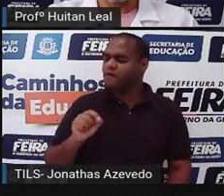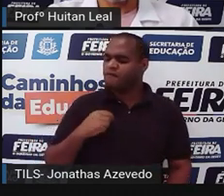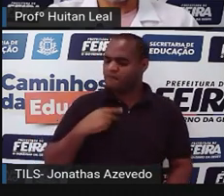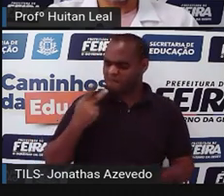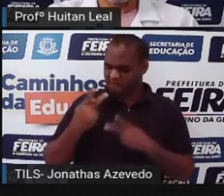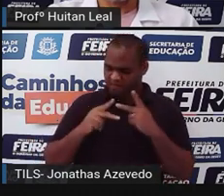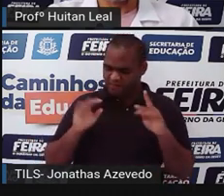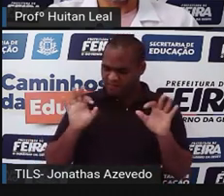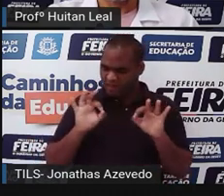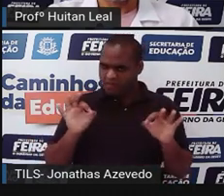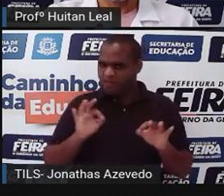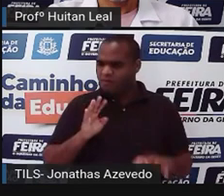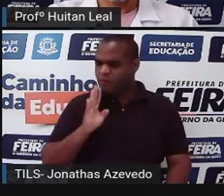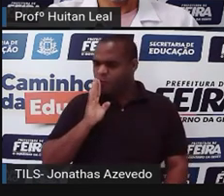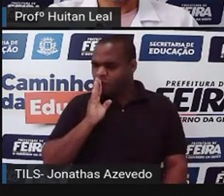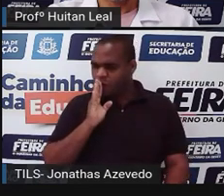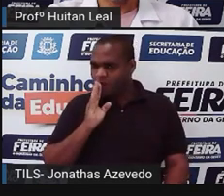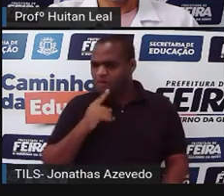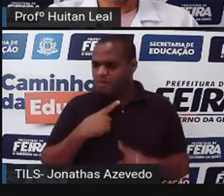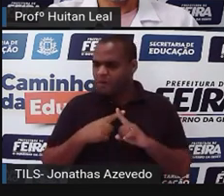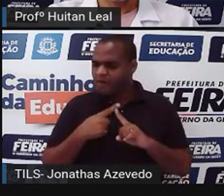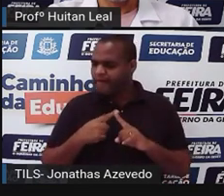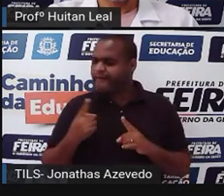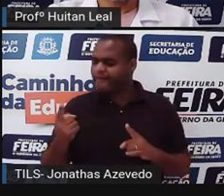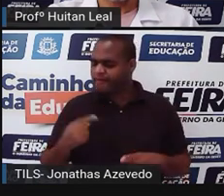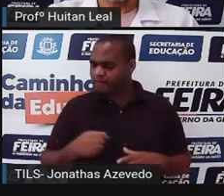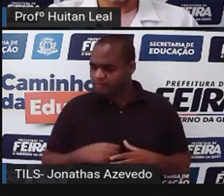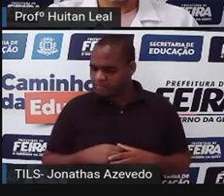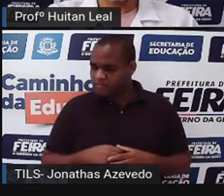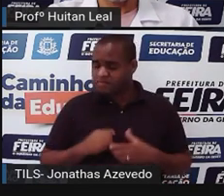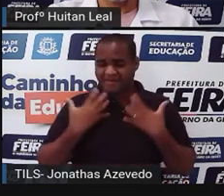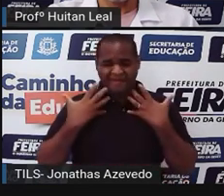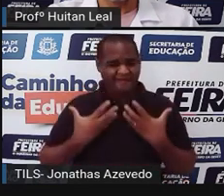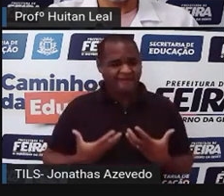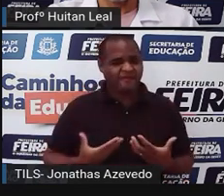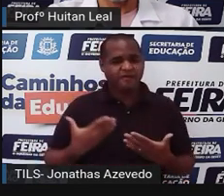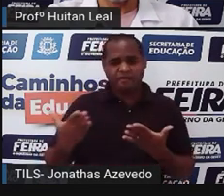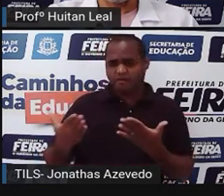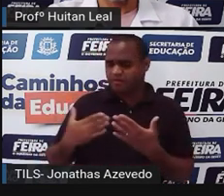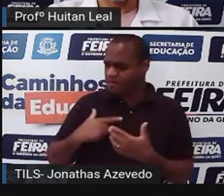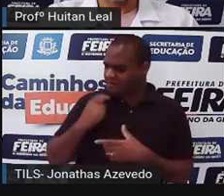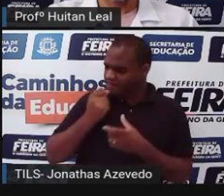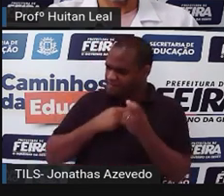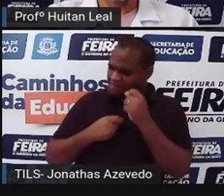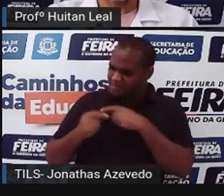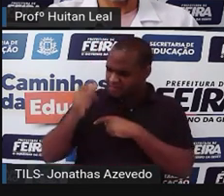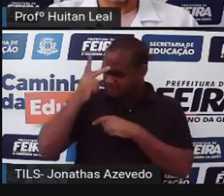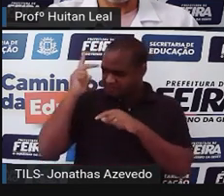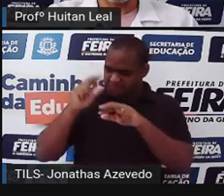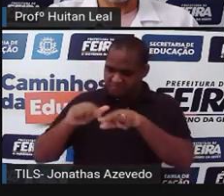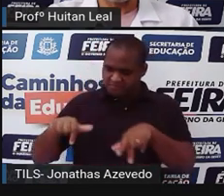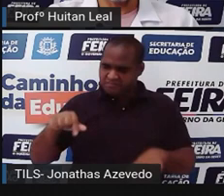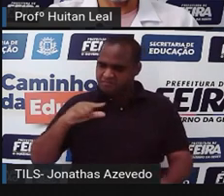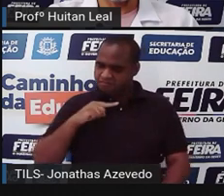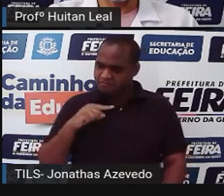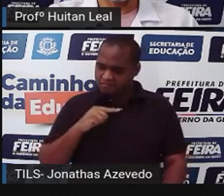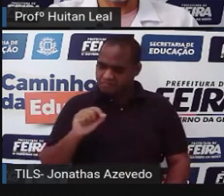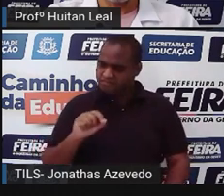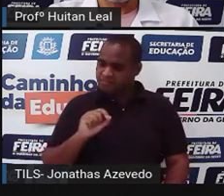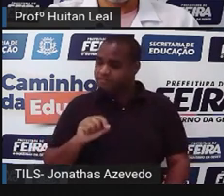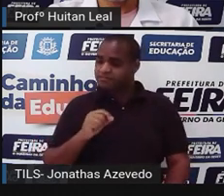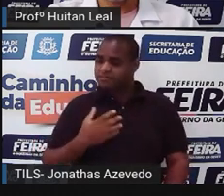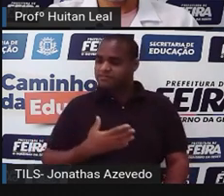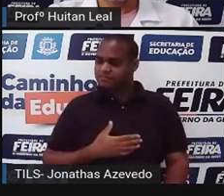mais nada? repreendeu Ogul. Estou cansado de rir das pessoas, respondeu Hugo, das pessoas, respondeu